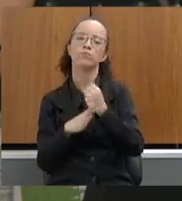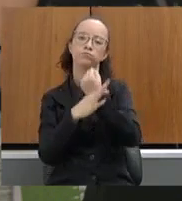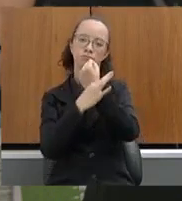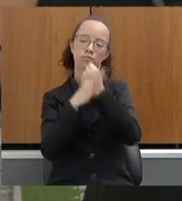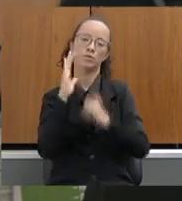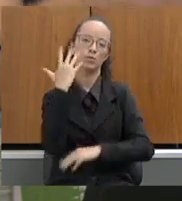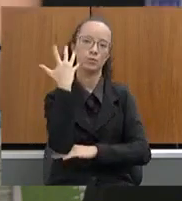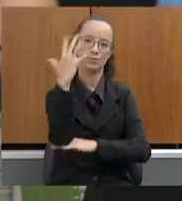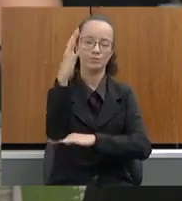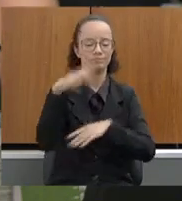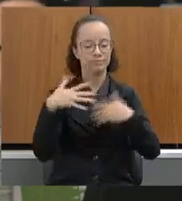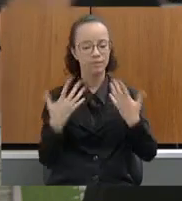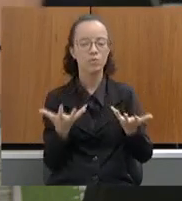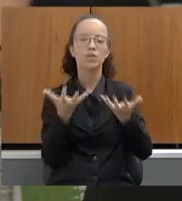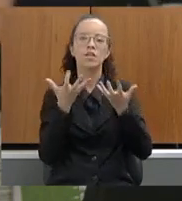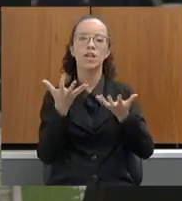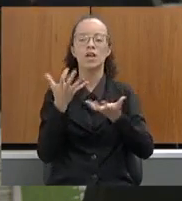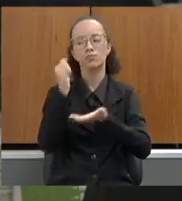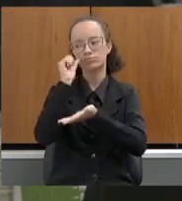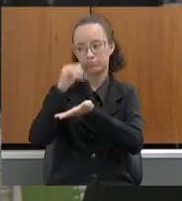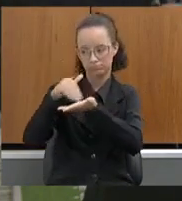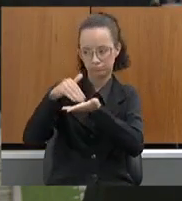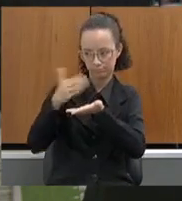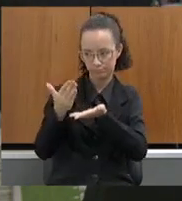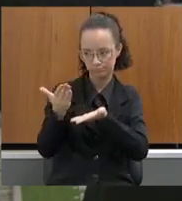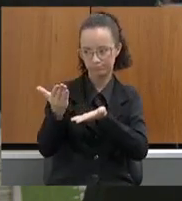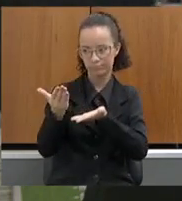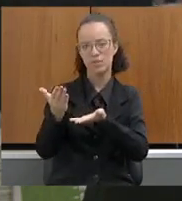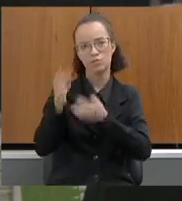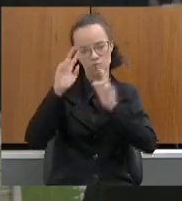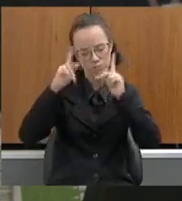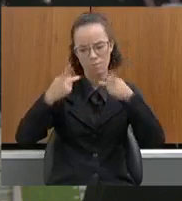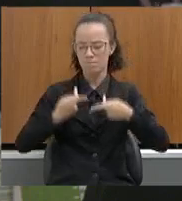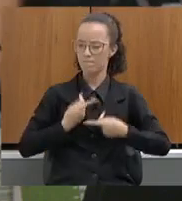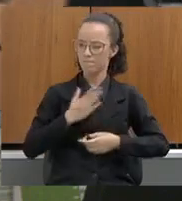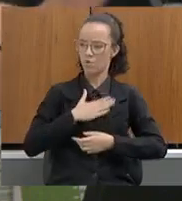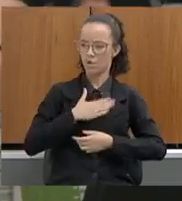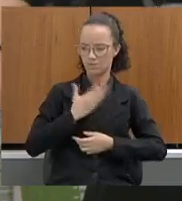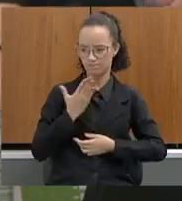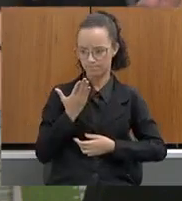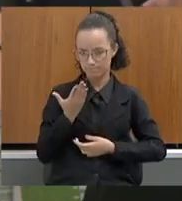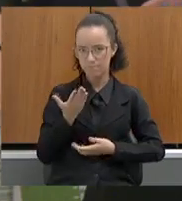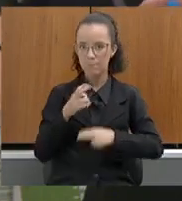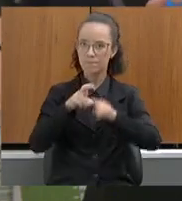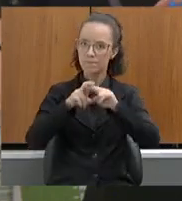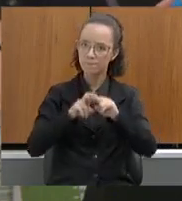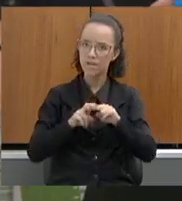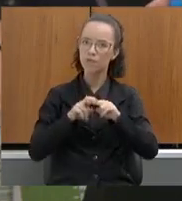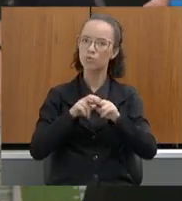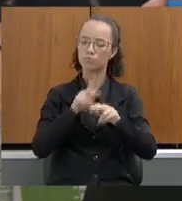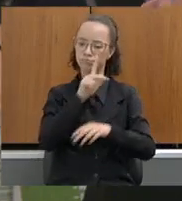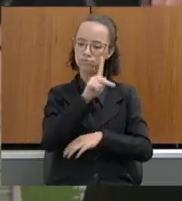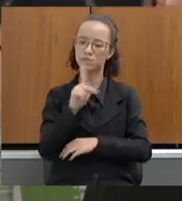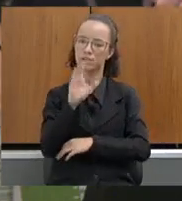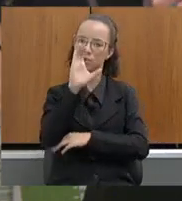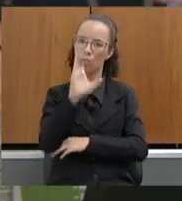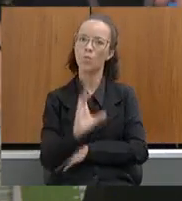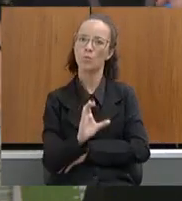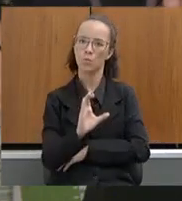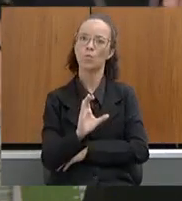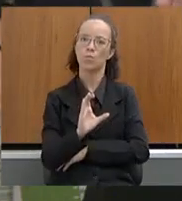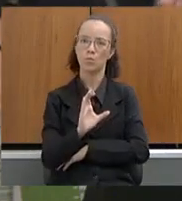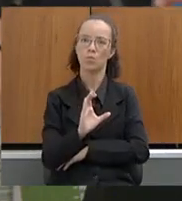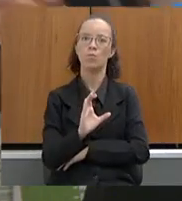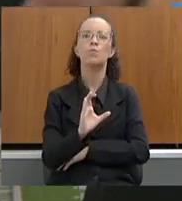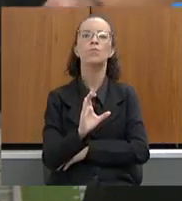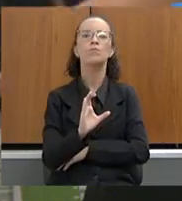ambiente. Então, eu quero deixar aqui, secretária, o meu reconhecimento como presidente da comissão, ao presidir essa comissão por